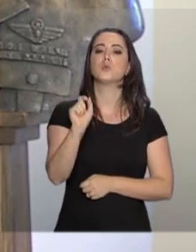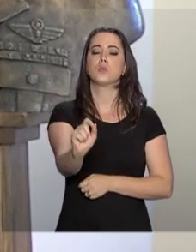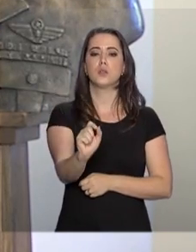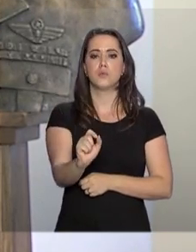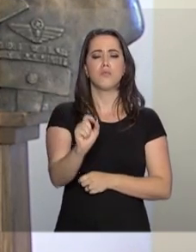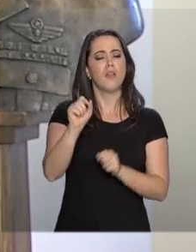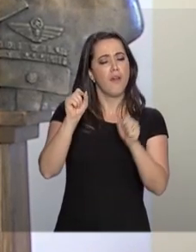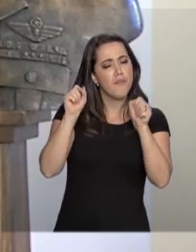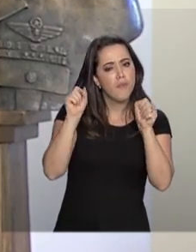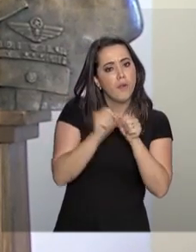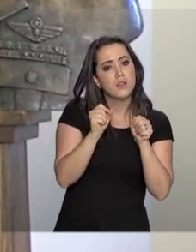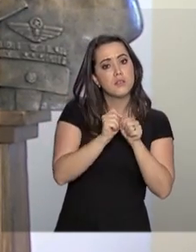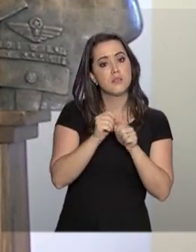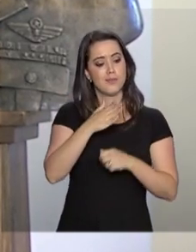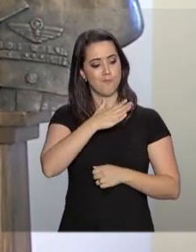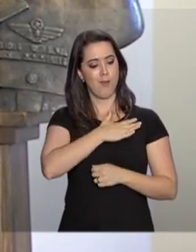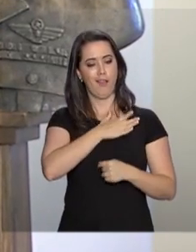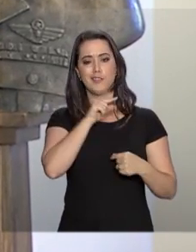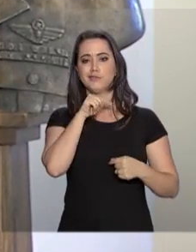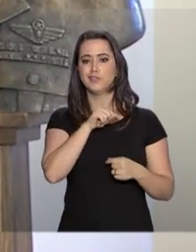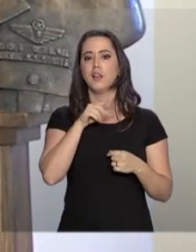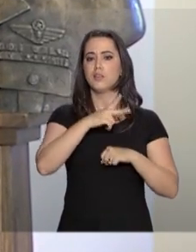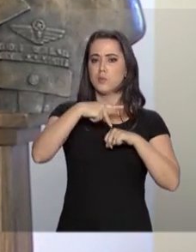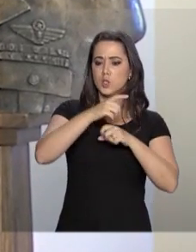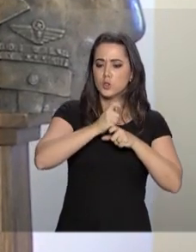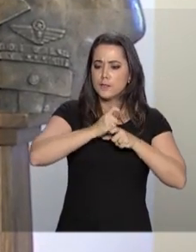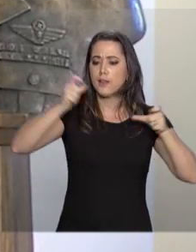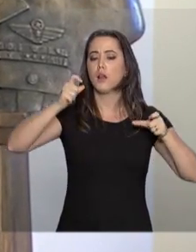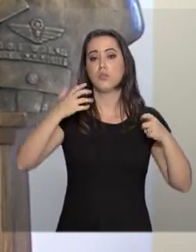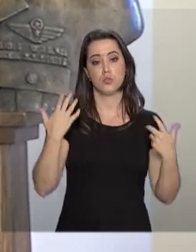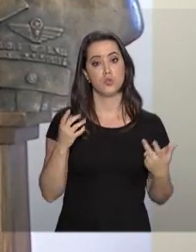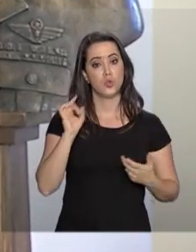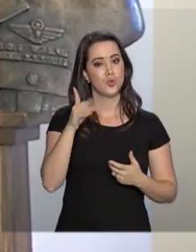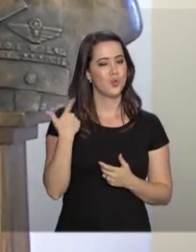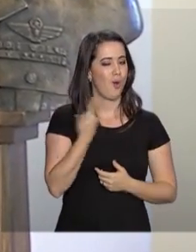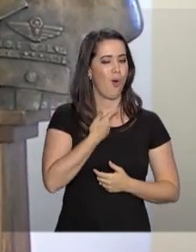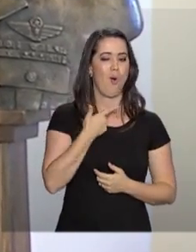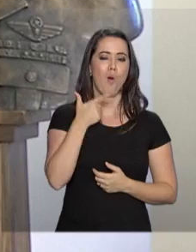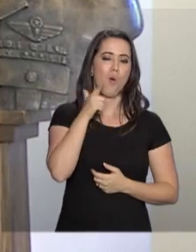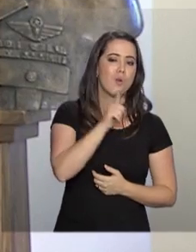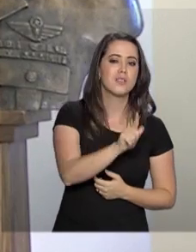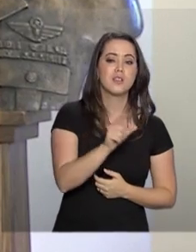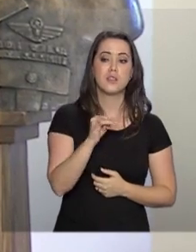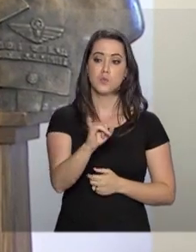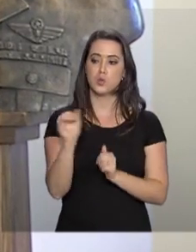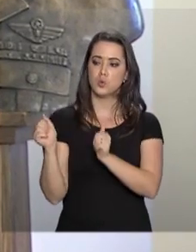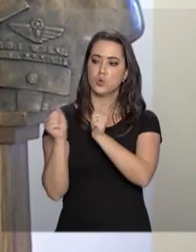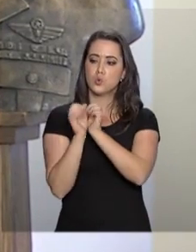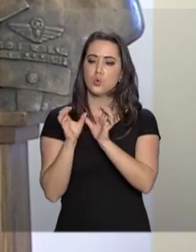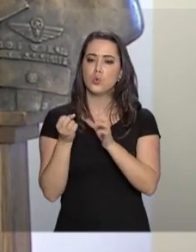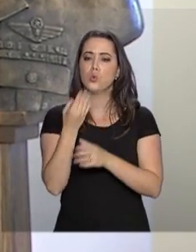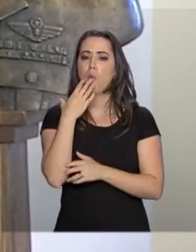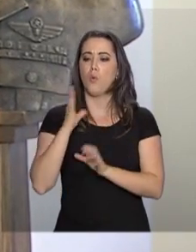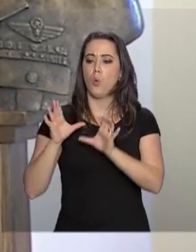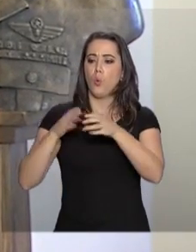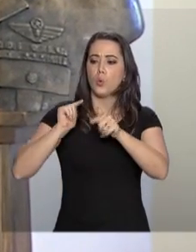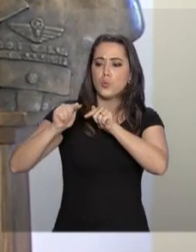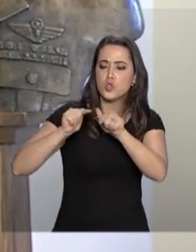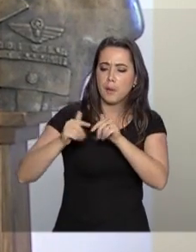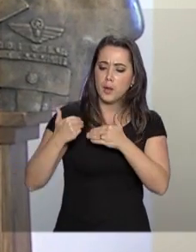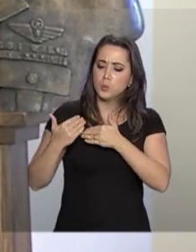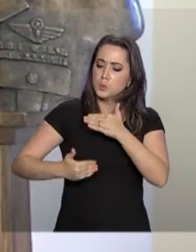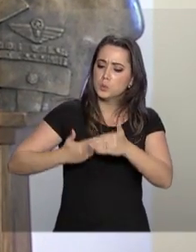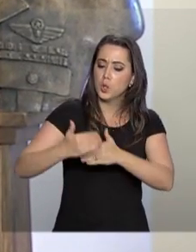é fazer essa pátria grande. E só a faremos se tivermos ao nosso lado uma boa equipe, onde